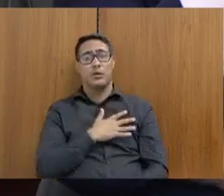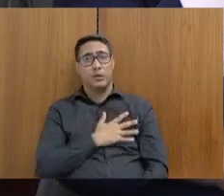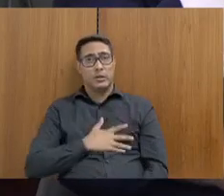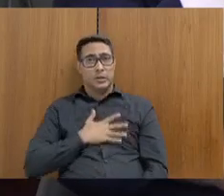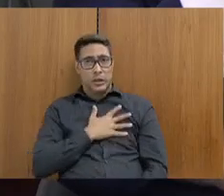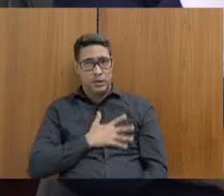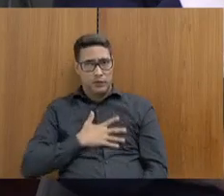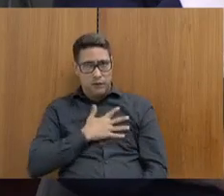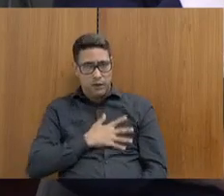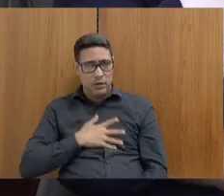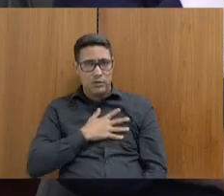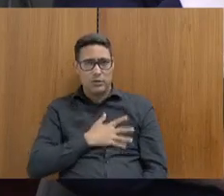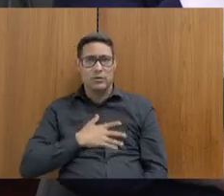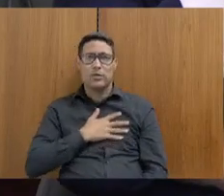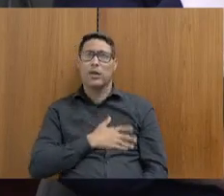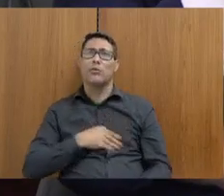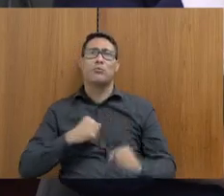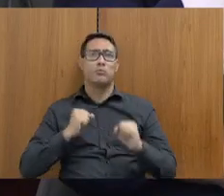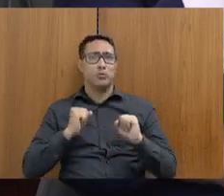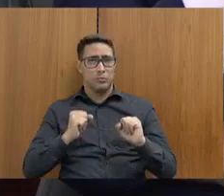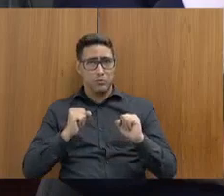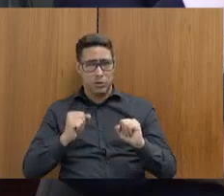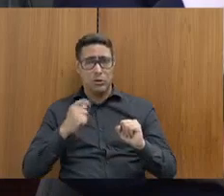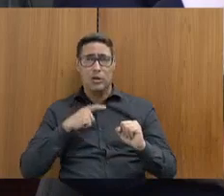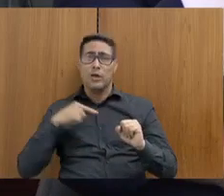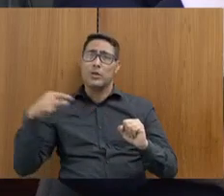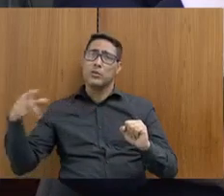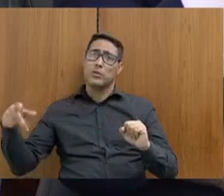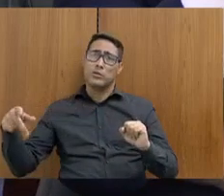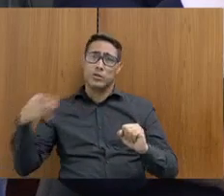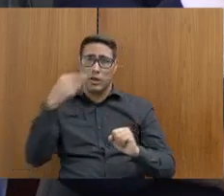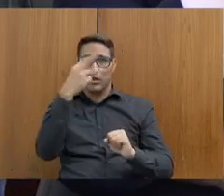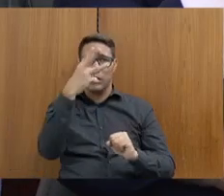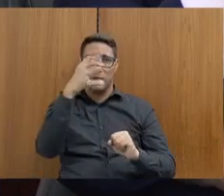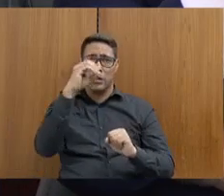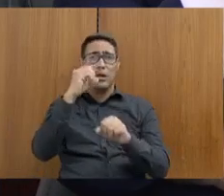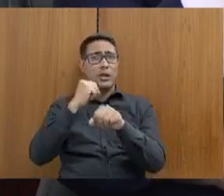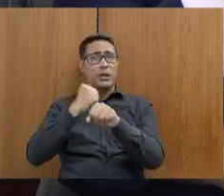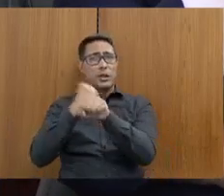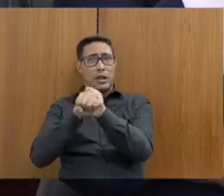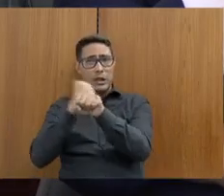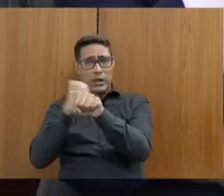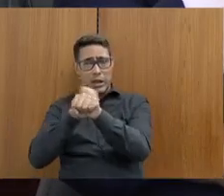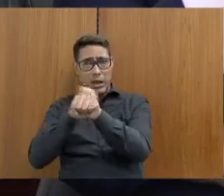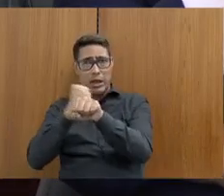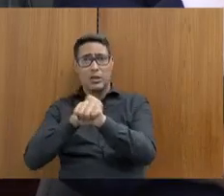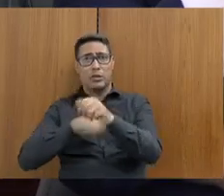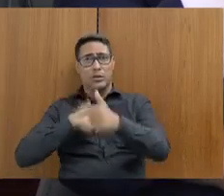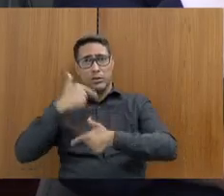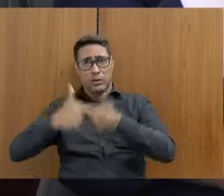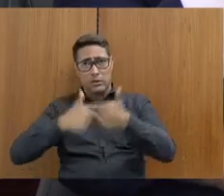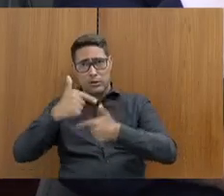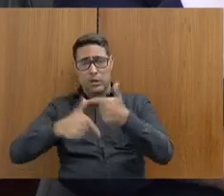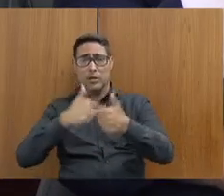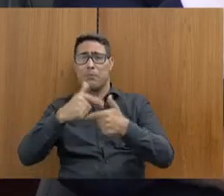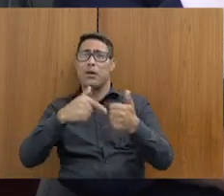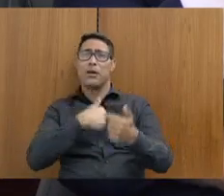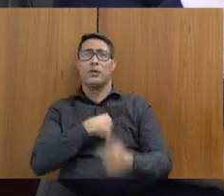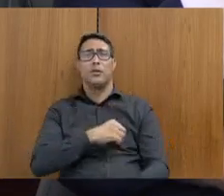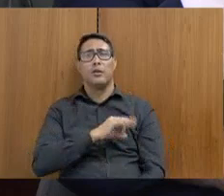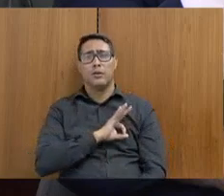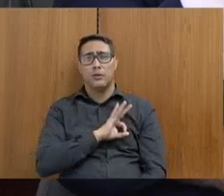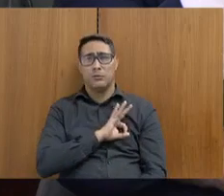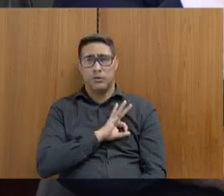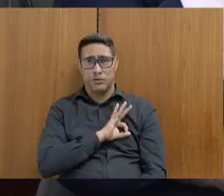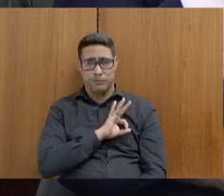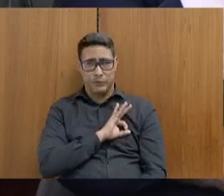de poder ter feito parte por 30 anos no serviço ativo da Polícia Militar, convivendo com todos os servidores da segurança,